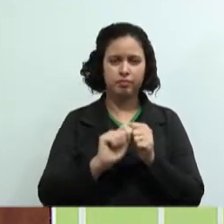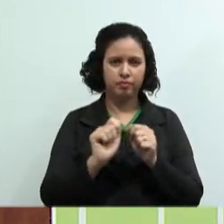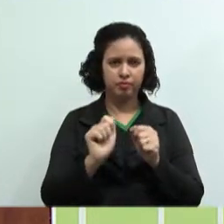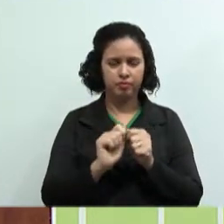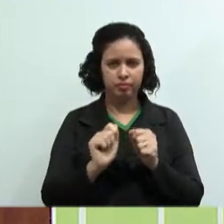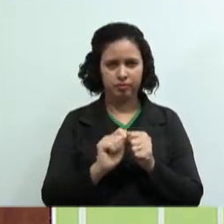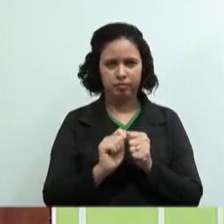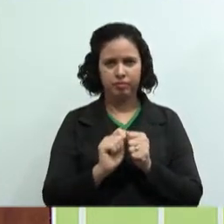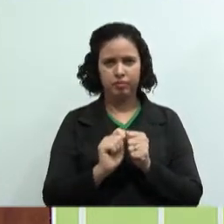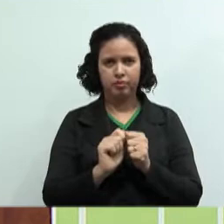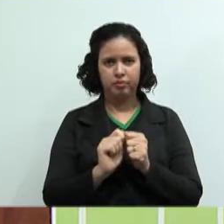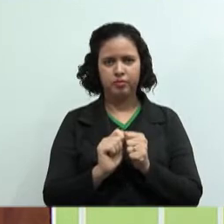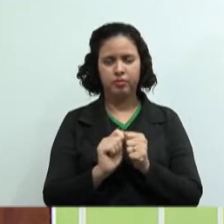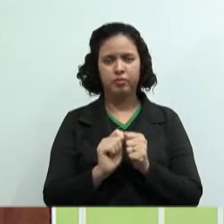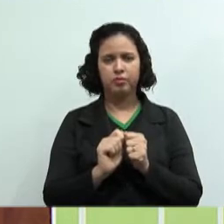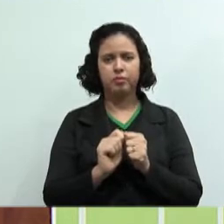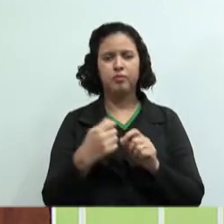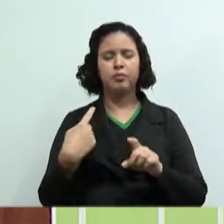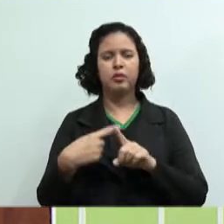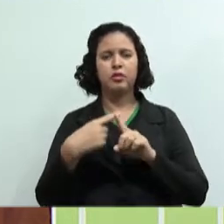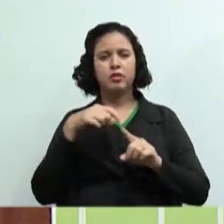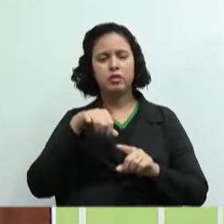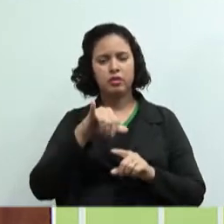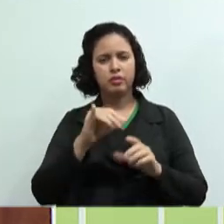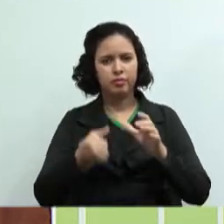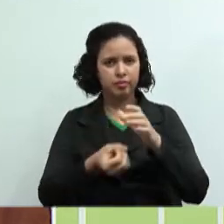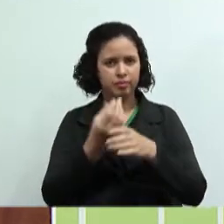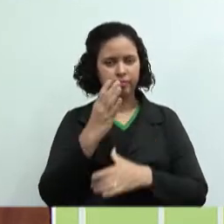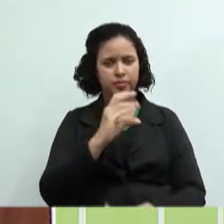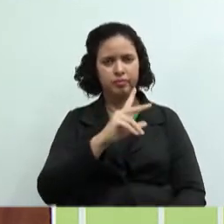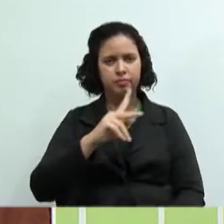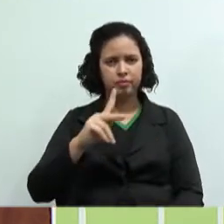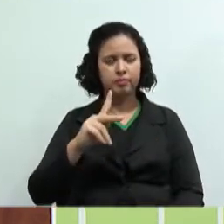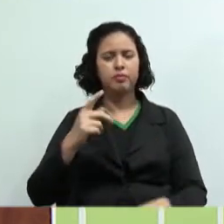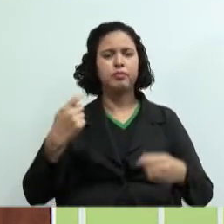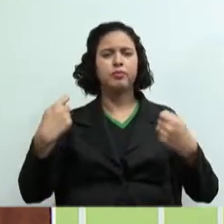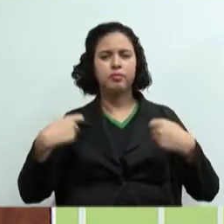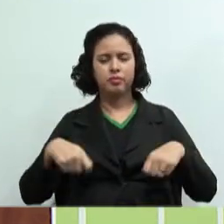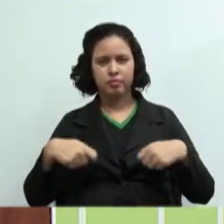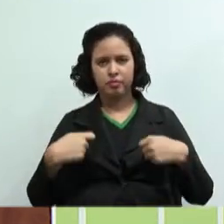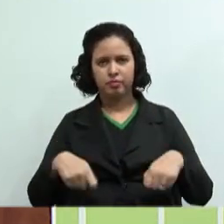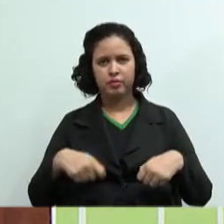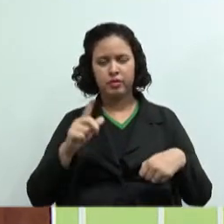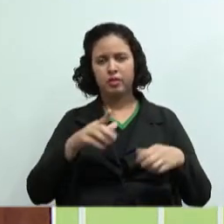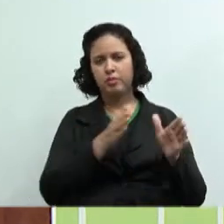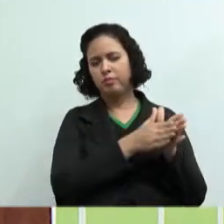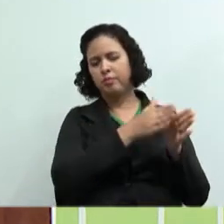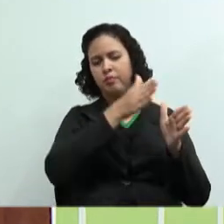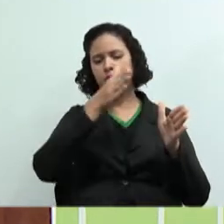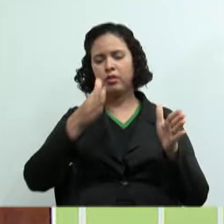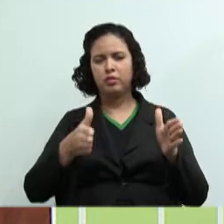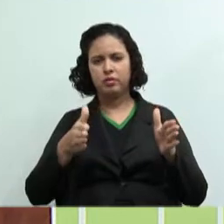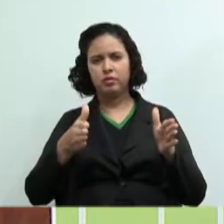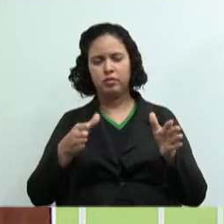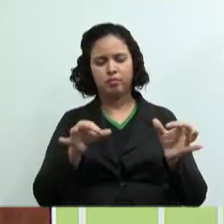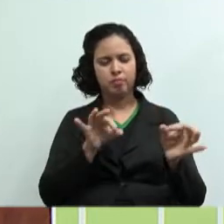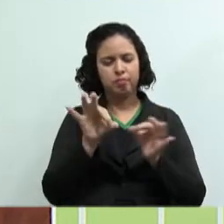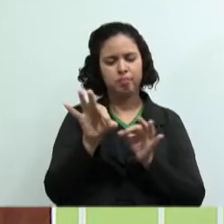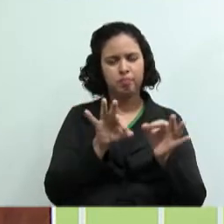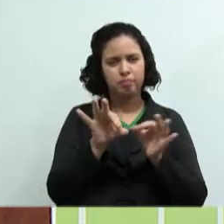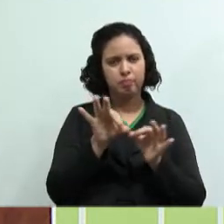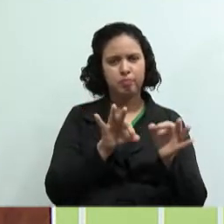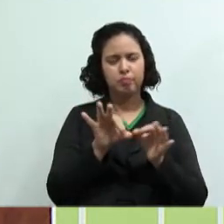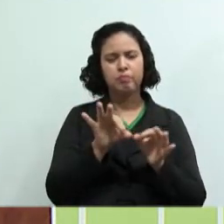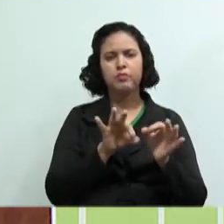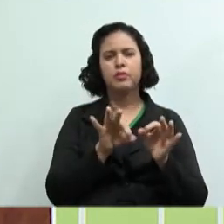mensal? Porque se você for montar uma cooperativa, você já tem que... Essa é a fase de planejamento. Quanto que eu vou